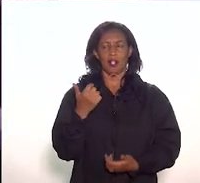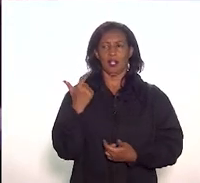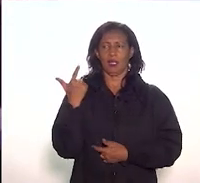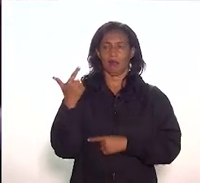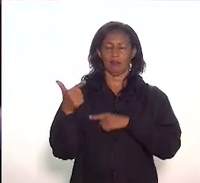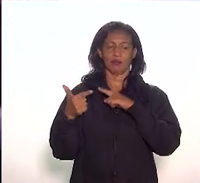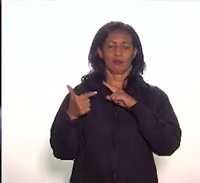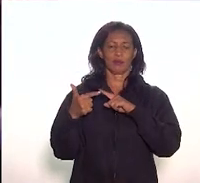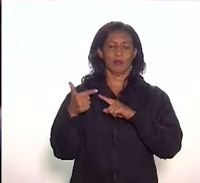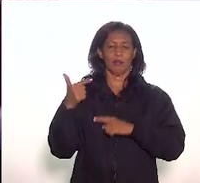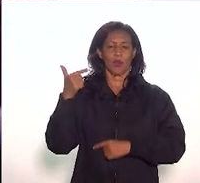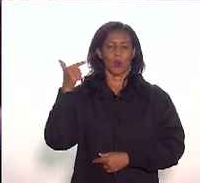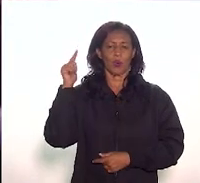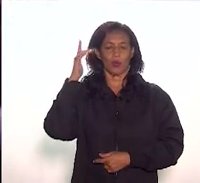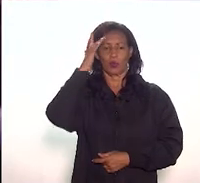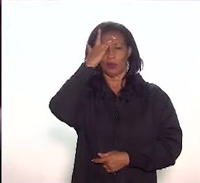para